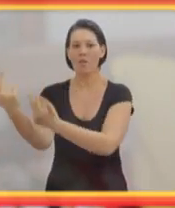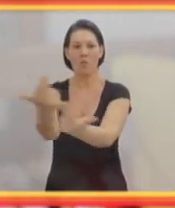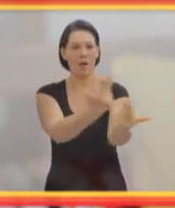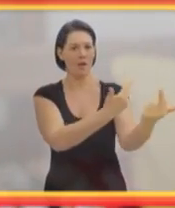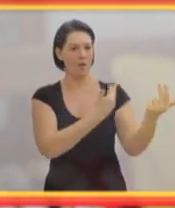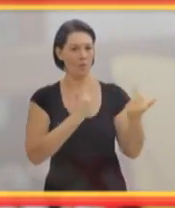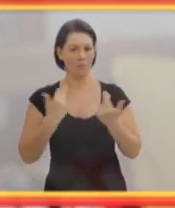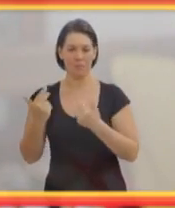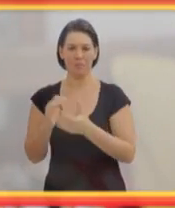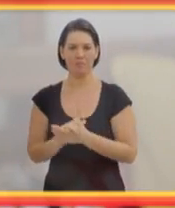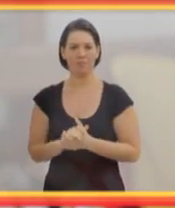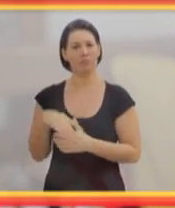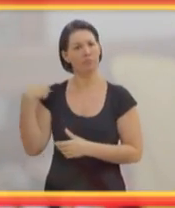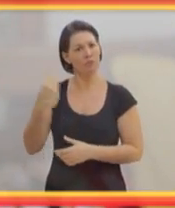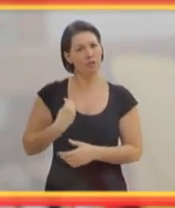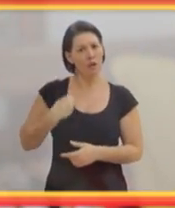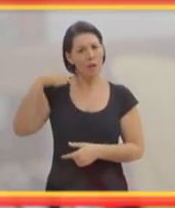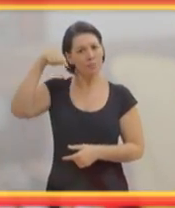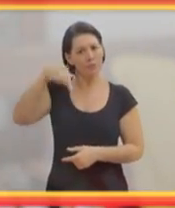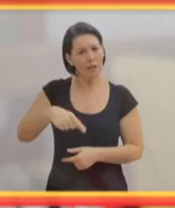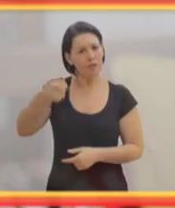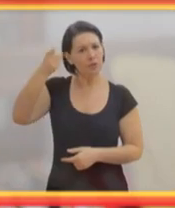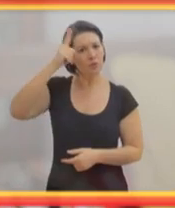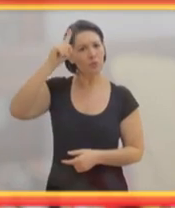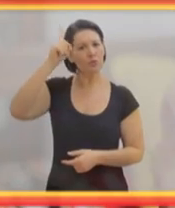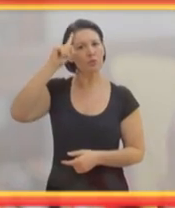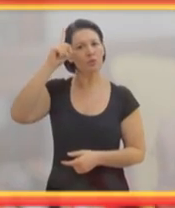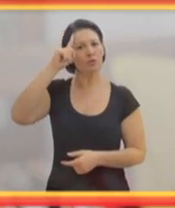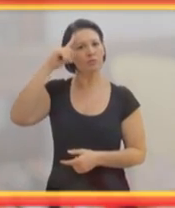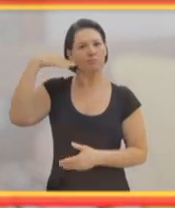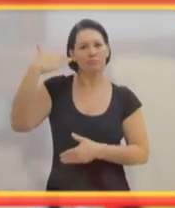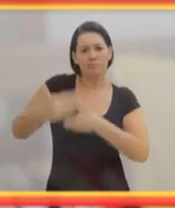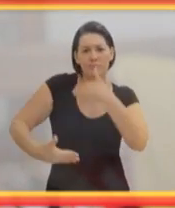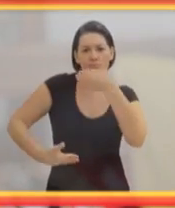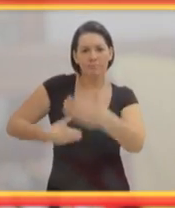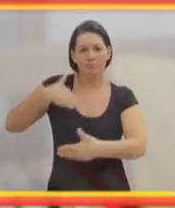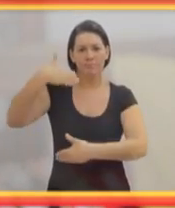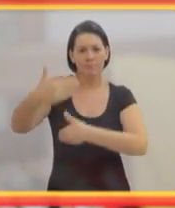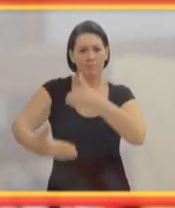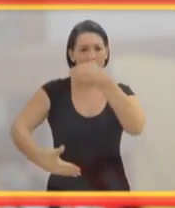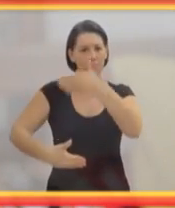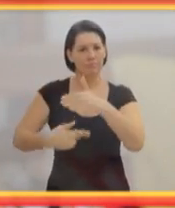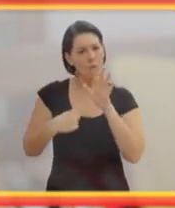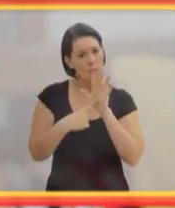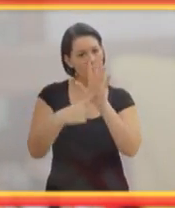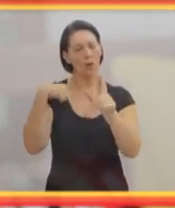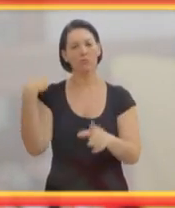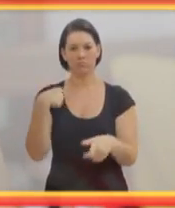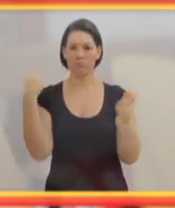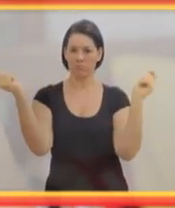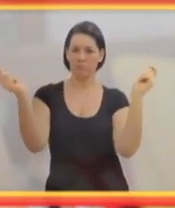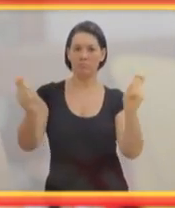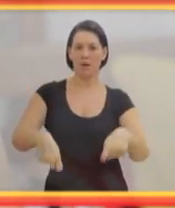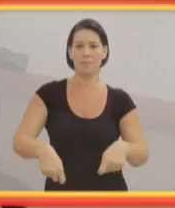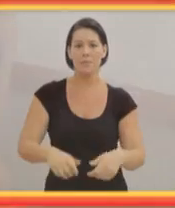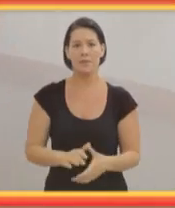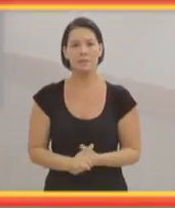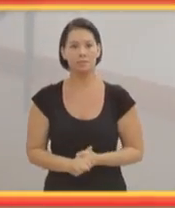luta. Porque o mundo é igual para todo mundo. Nós estamos aqui e cada dia que passa, cada dia que passa